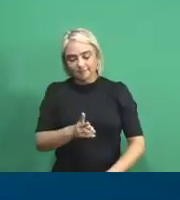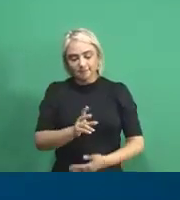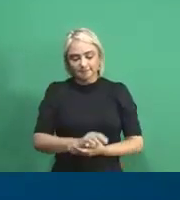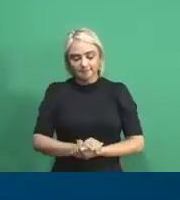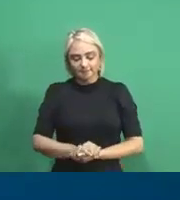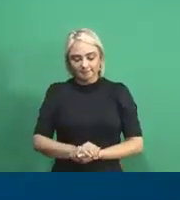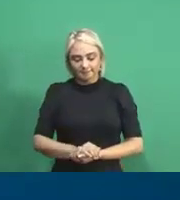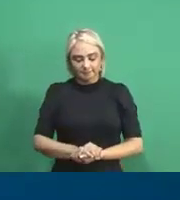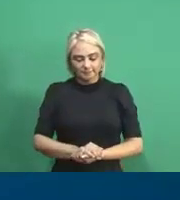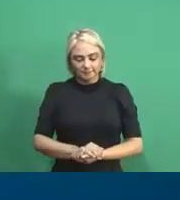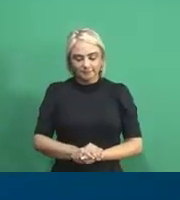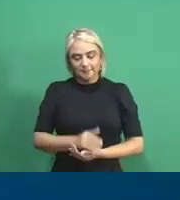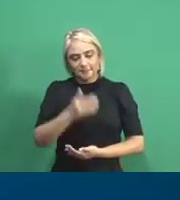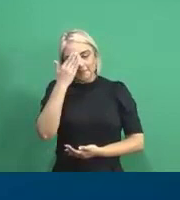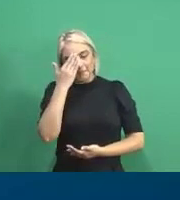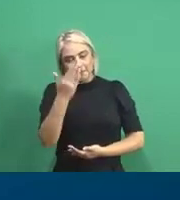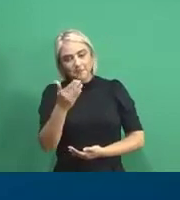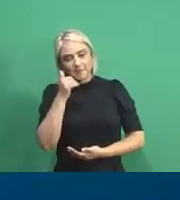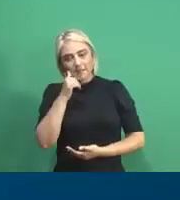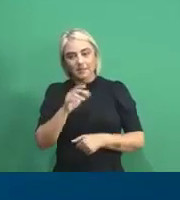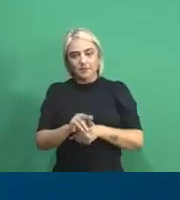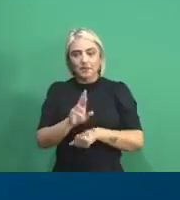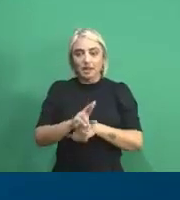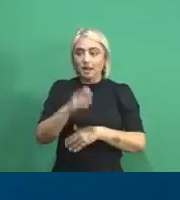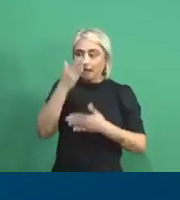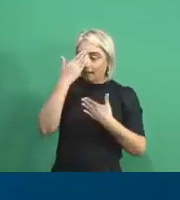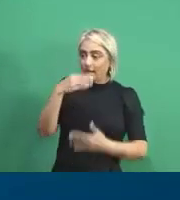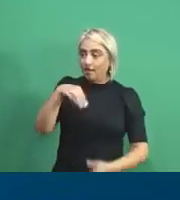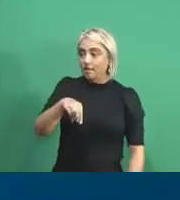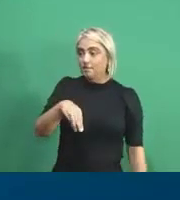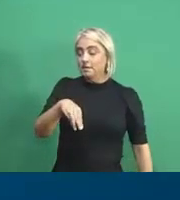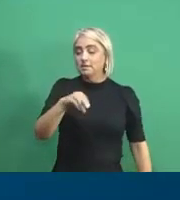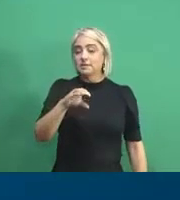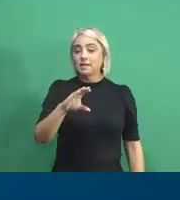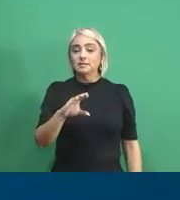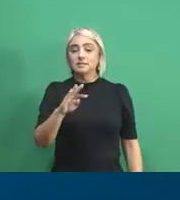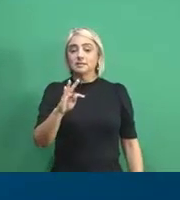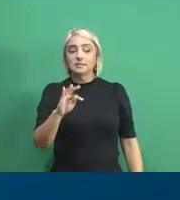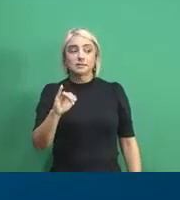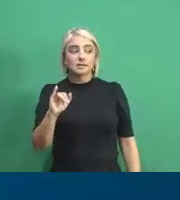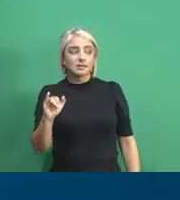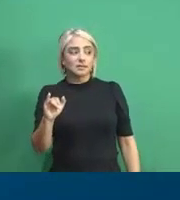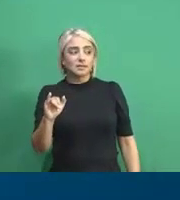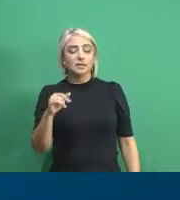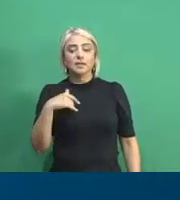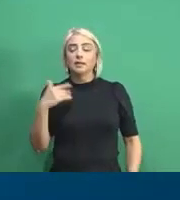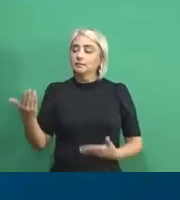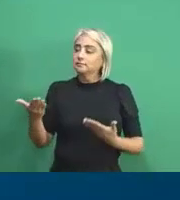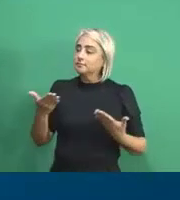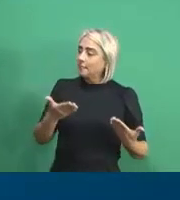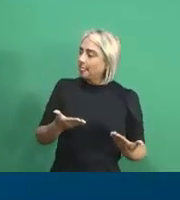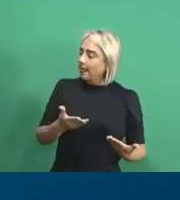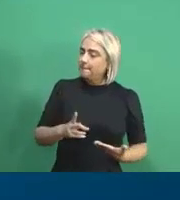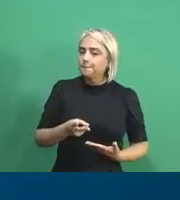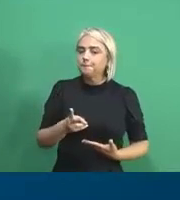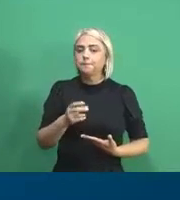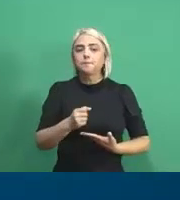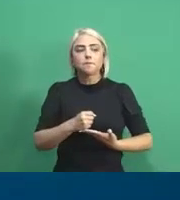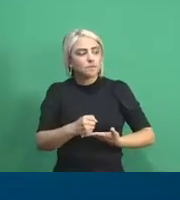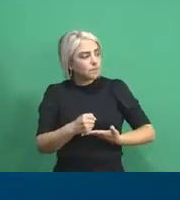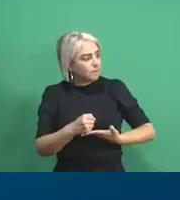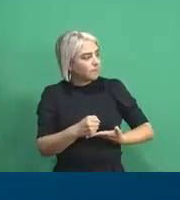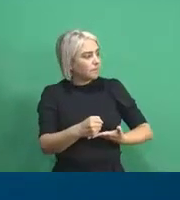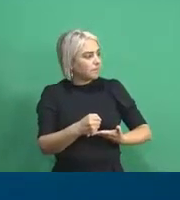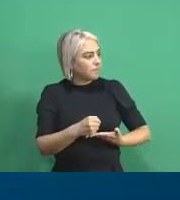Lica. Obrigada. Agradeço também ao Ministério de Ciência e Tecnologia, que vem sempre nos